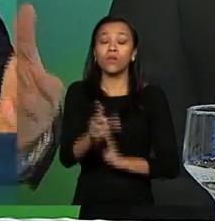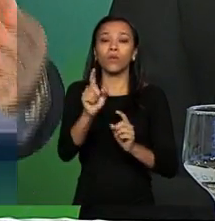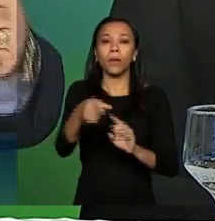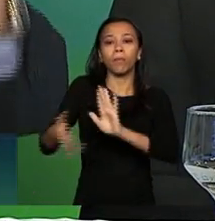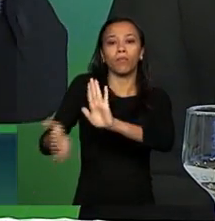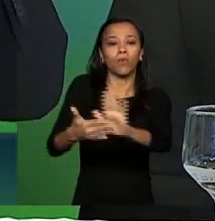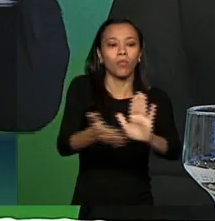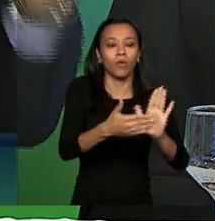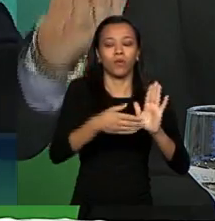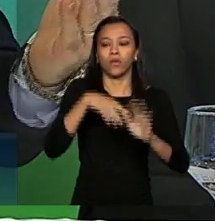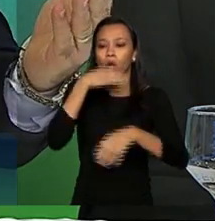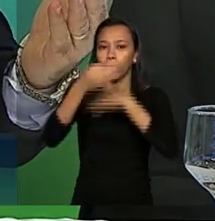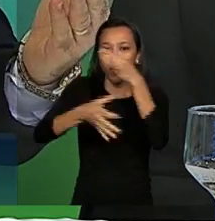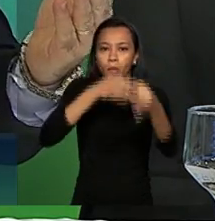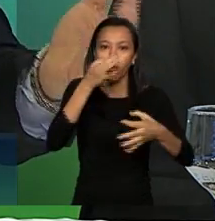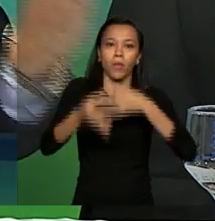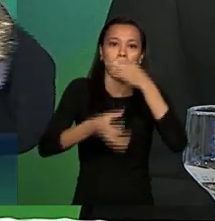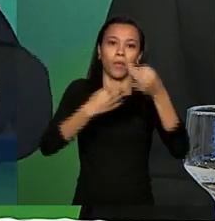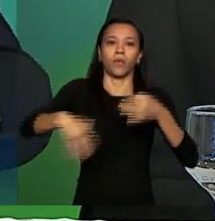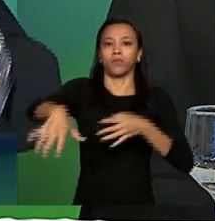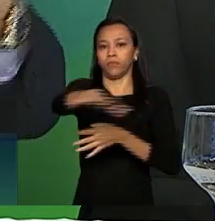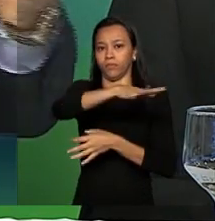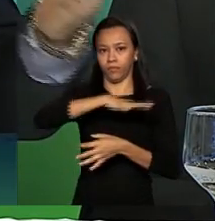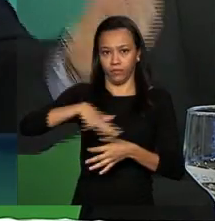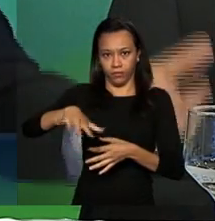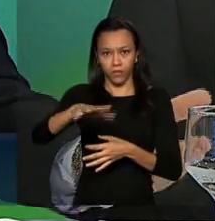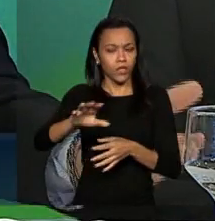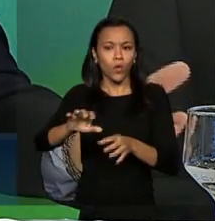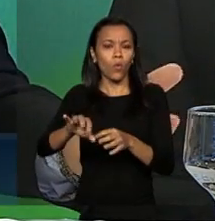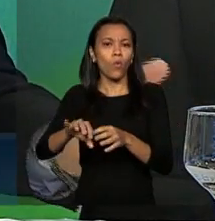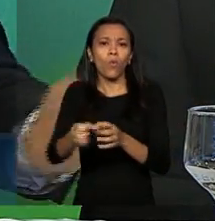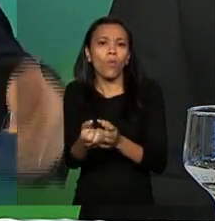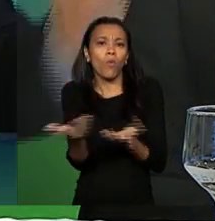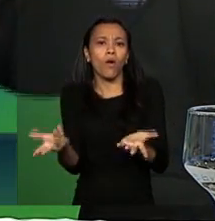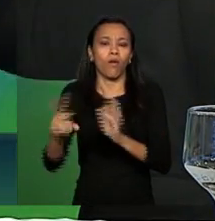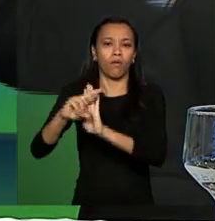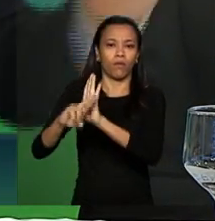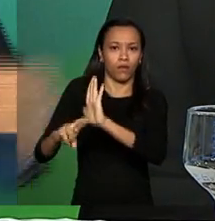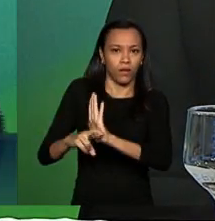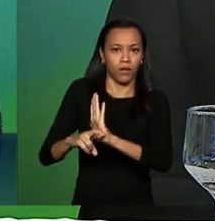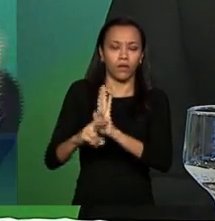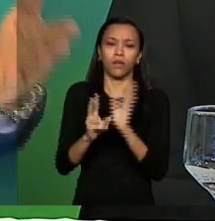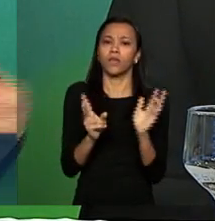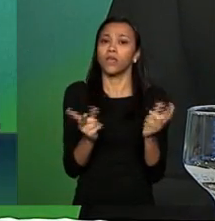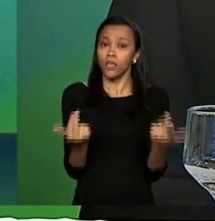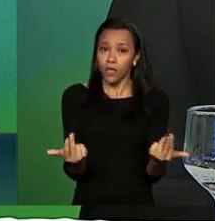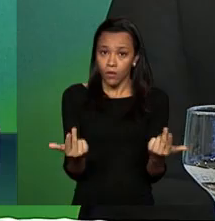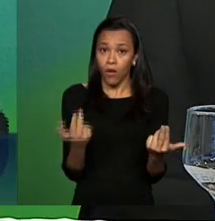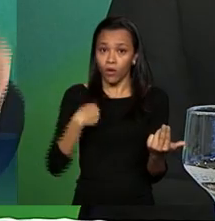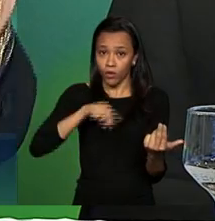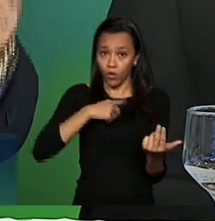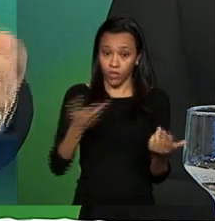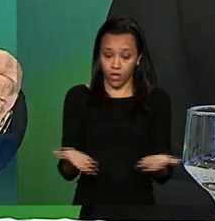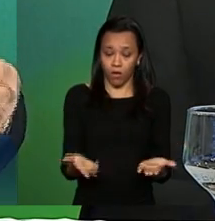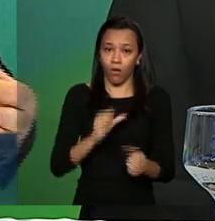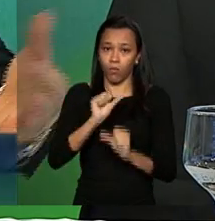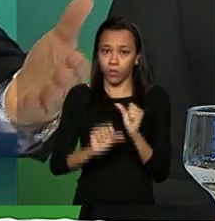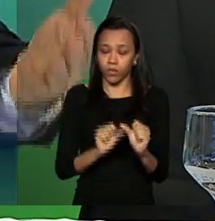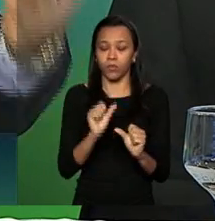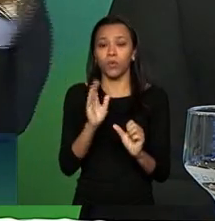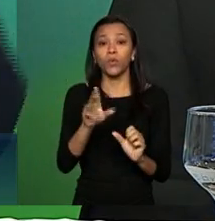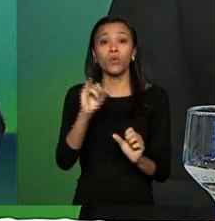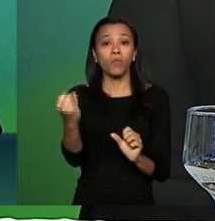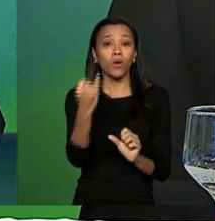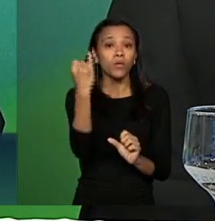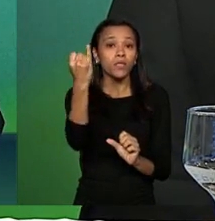o quadro futuro da Previdência Social com qual regra com qual previsibilidade assim como nós fizemos essa mudança agora o importante agora